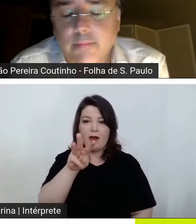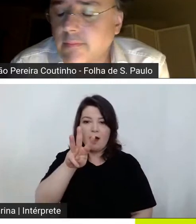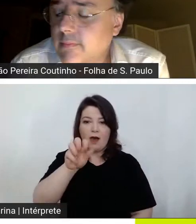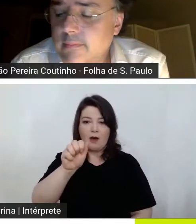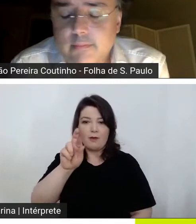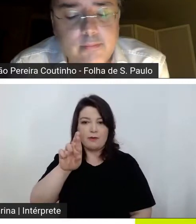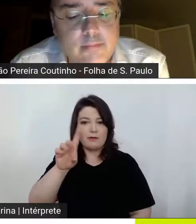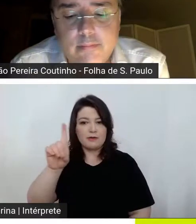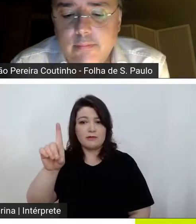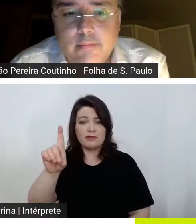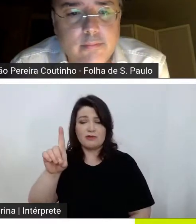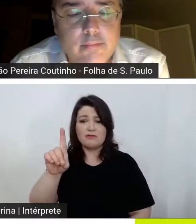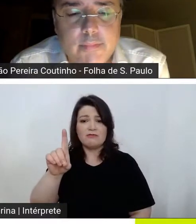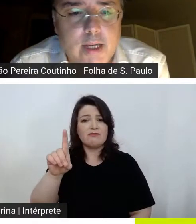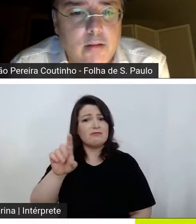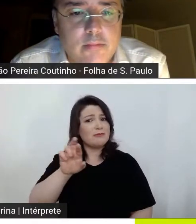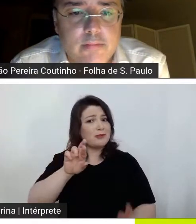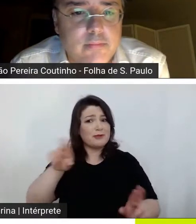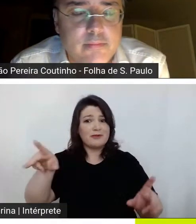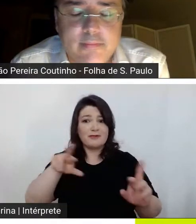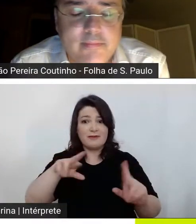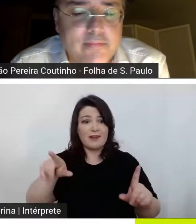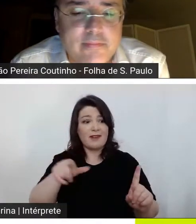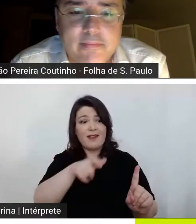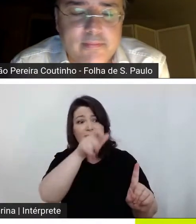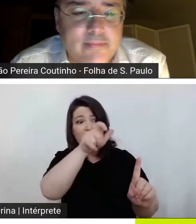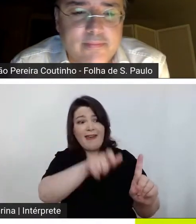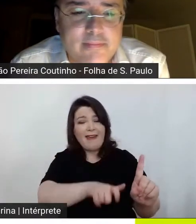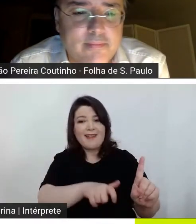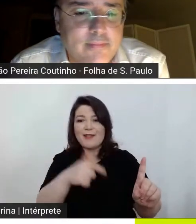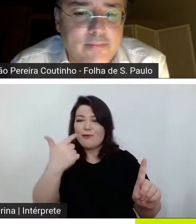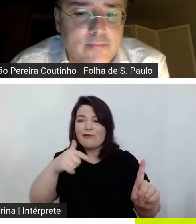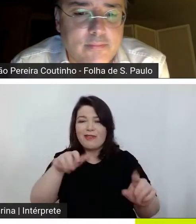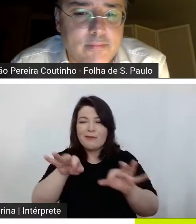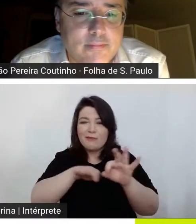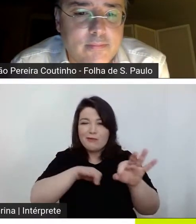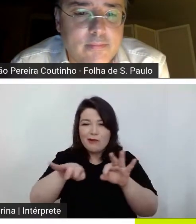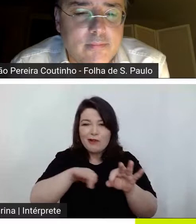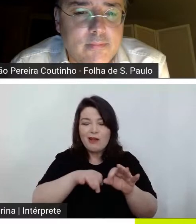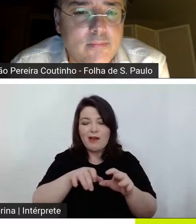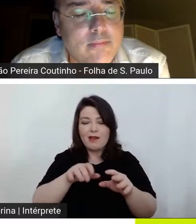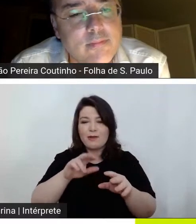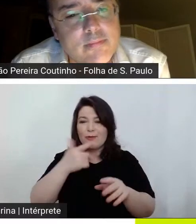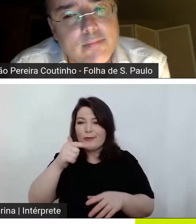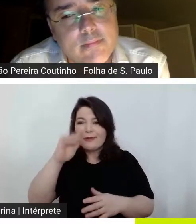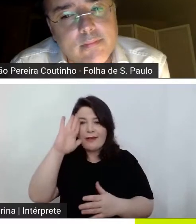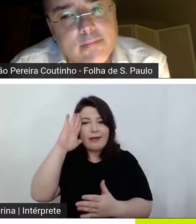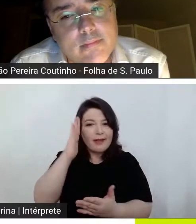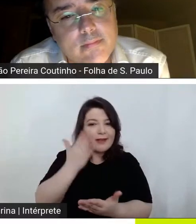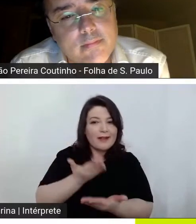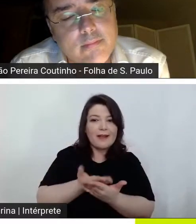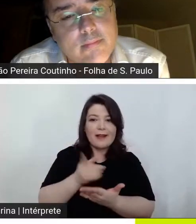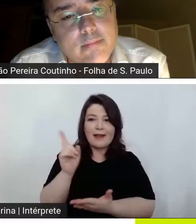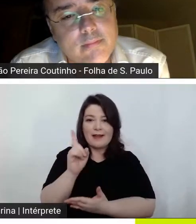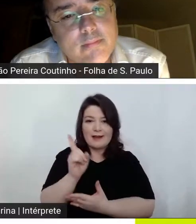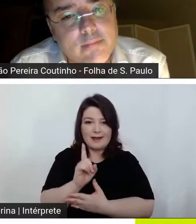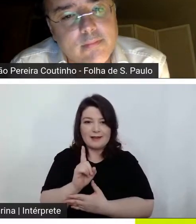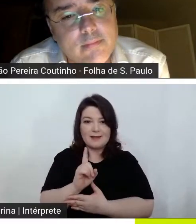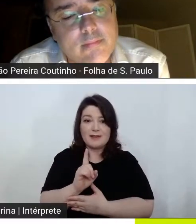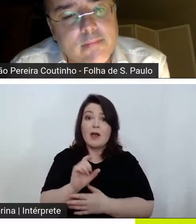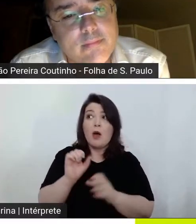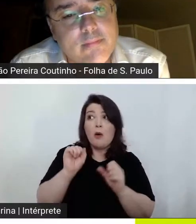tem um projeto não tem uma crença você pode ter uma crença negacionista negacionista